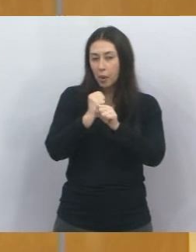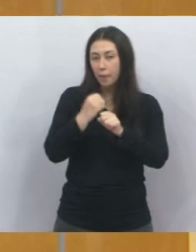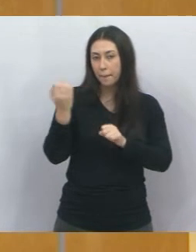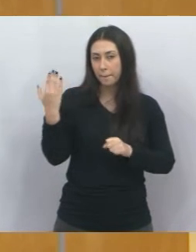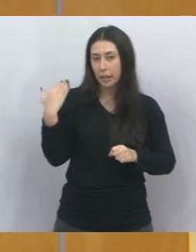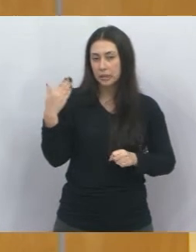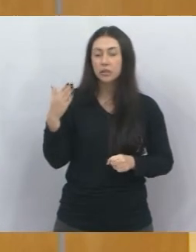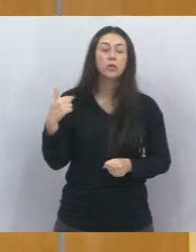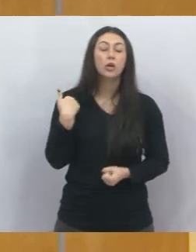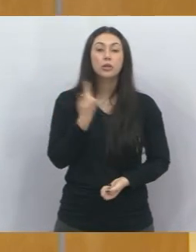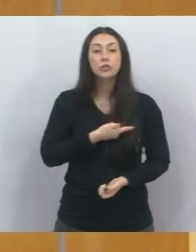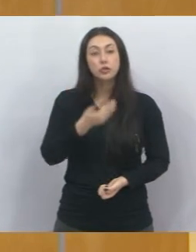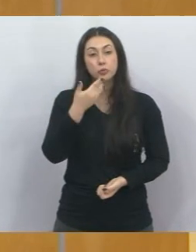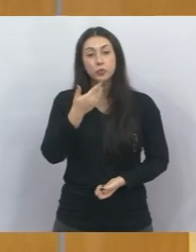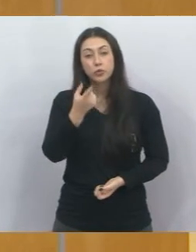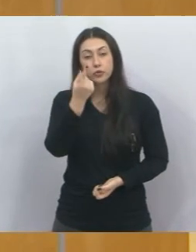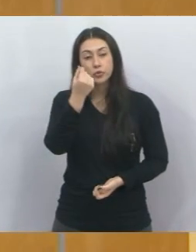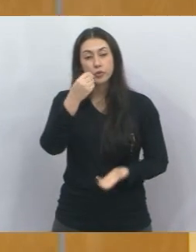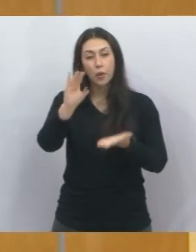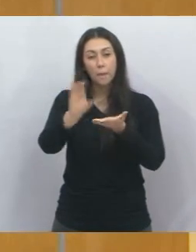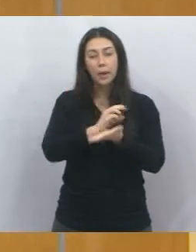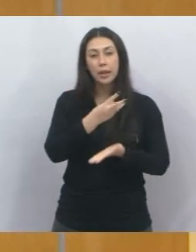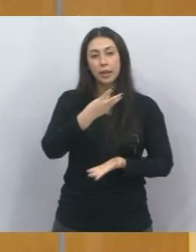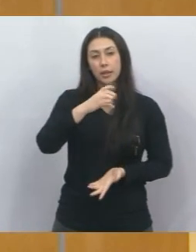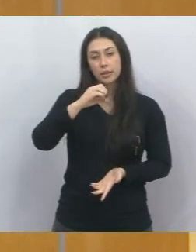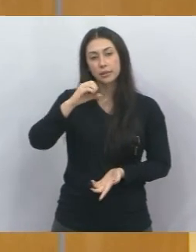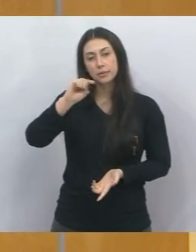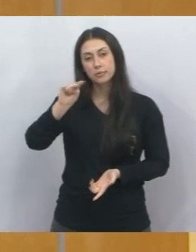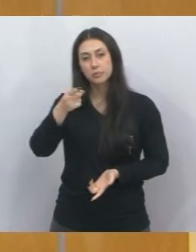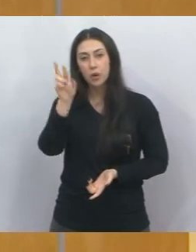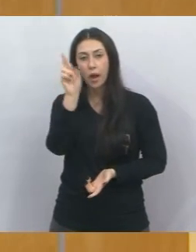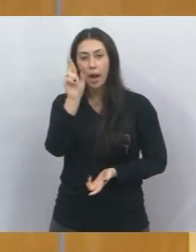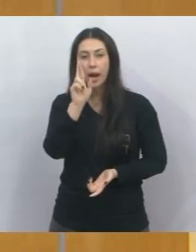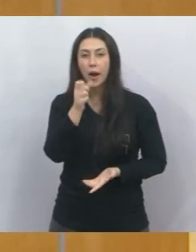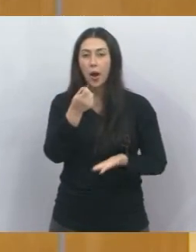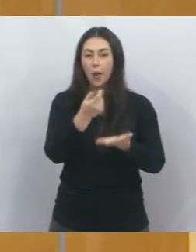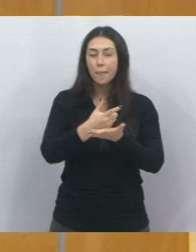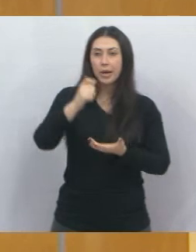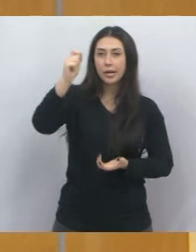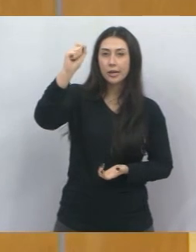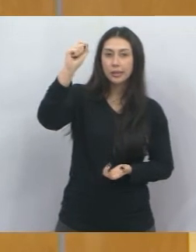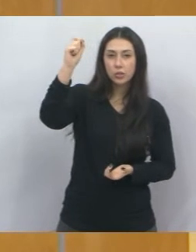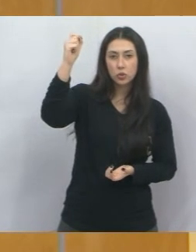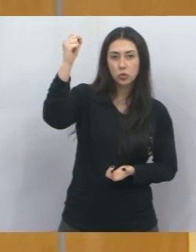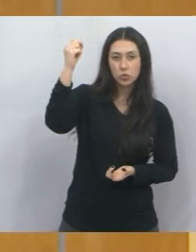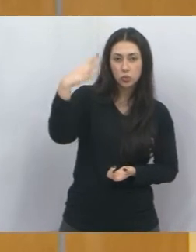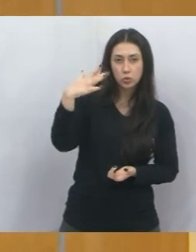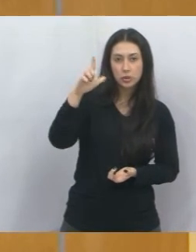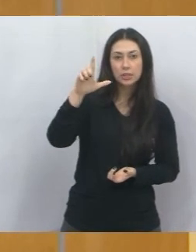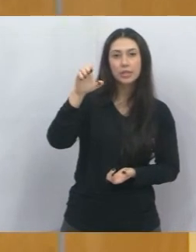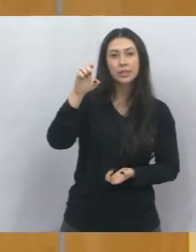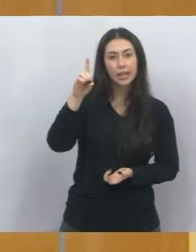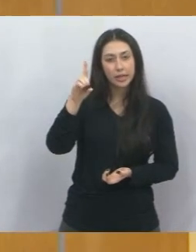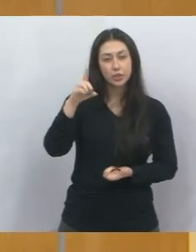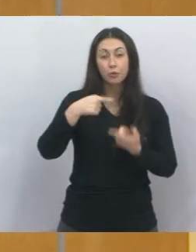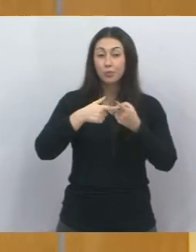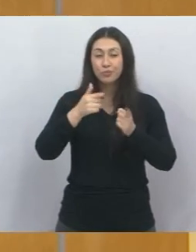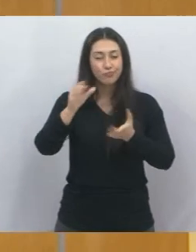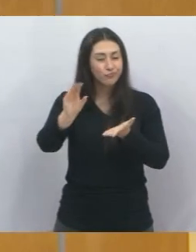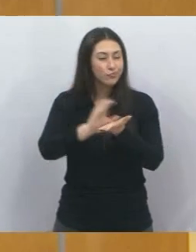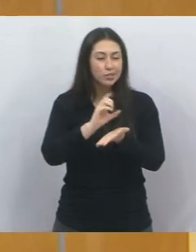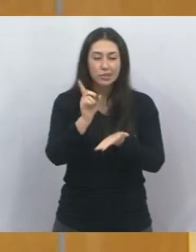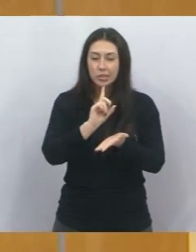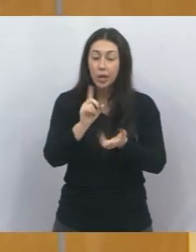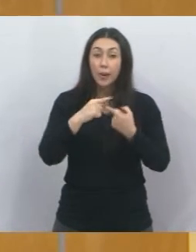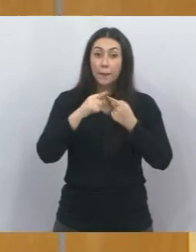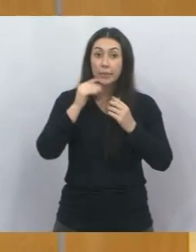a gente pediu uma emenda de 300 mil reais para colocar LED lá no Meia Lua, e essa emenda é capaz que não vem. Mas, graças